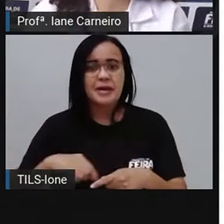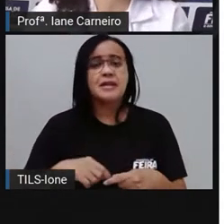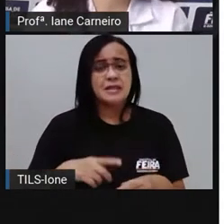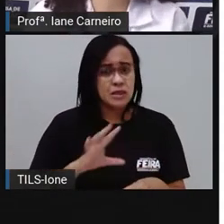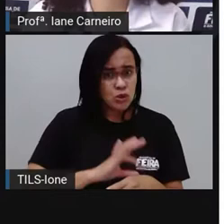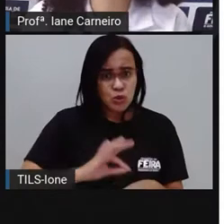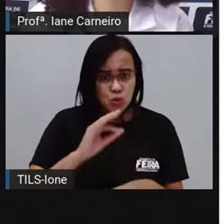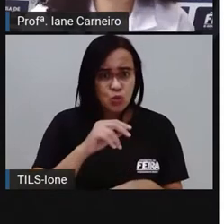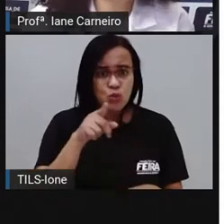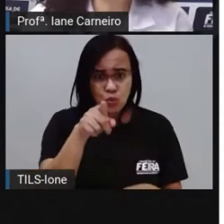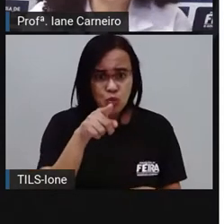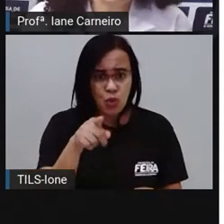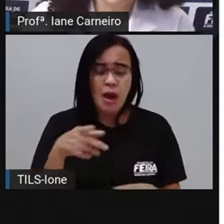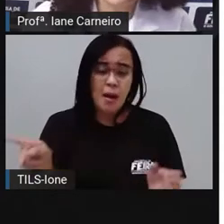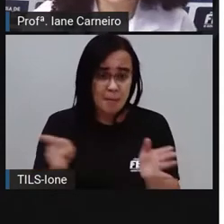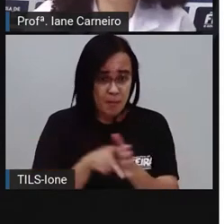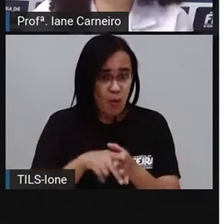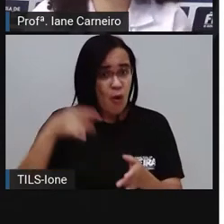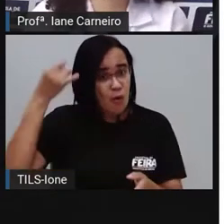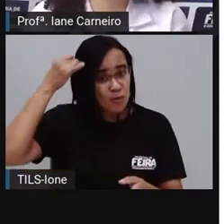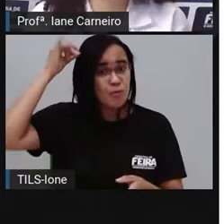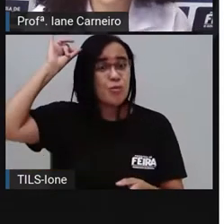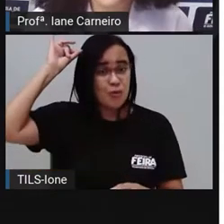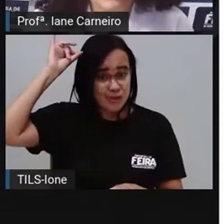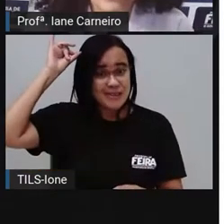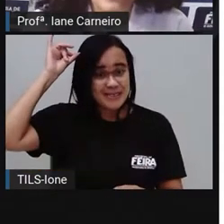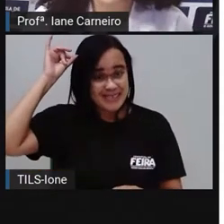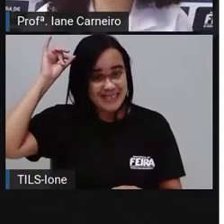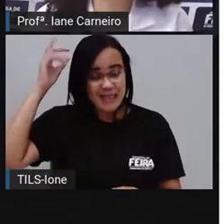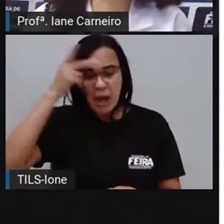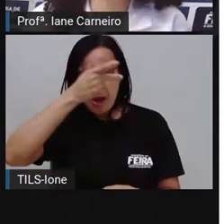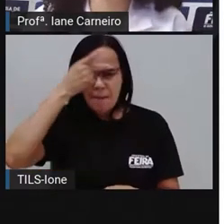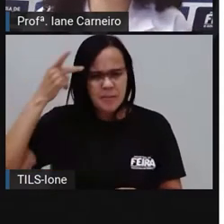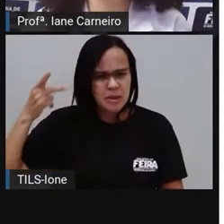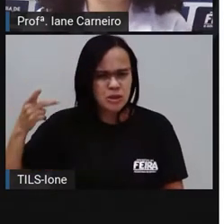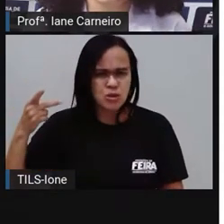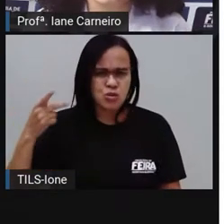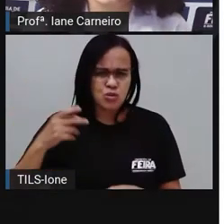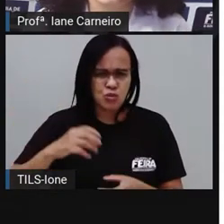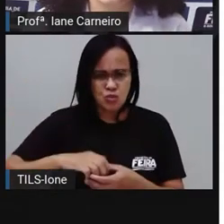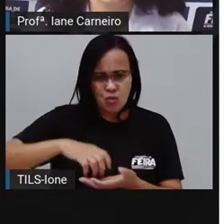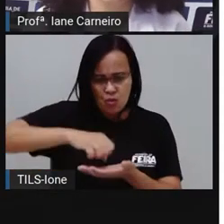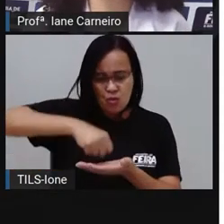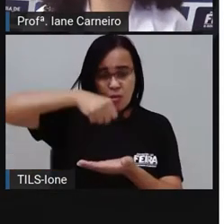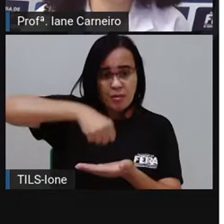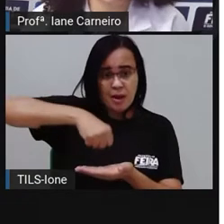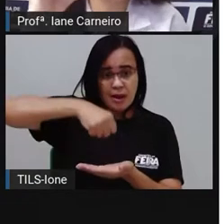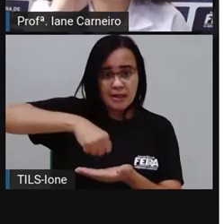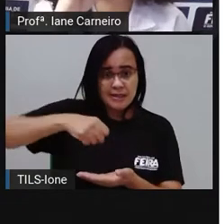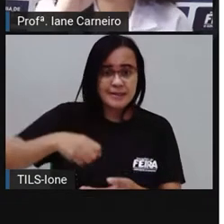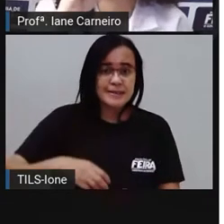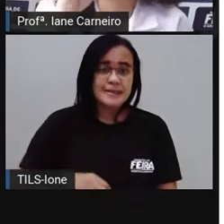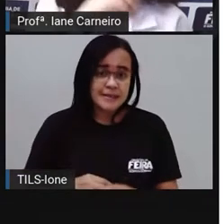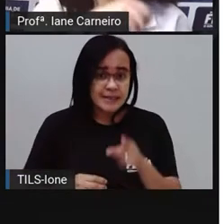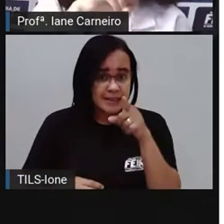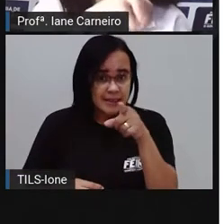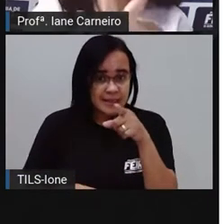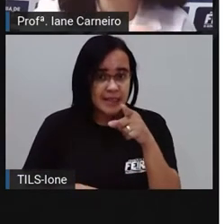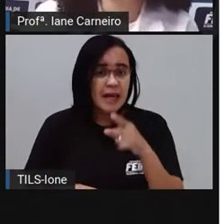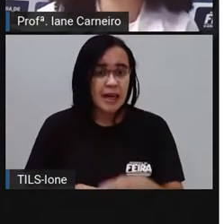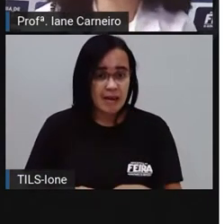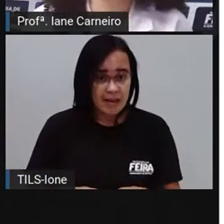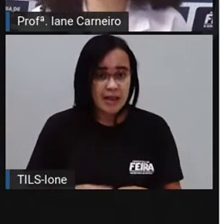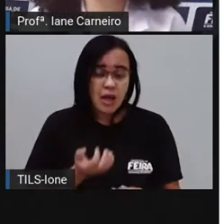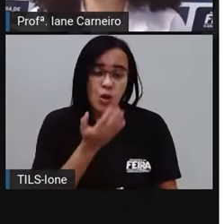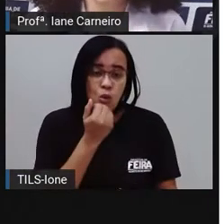boi, né? E aí a pessoa lá do açougue, ela faz essas trouxinhas aqui. Com essas partes que estão lá